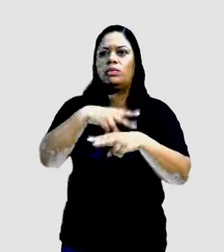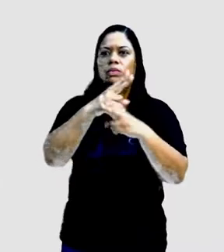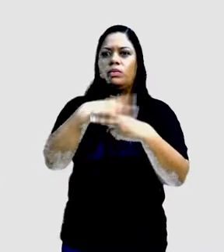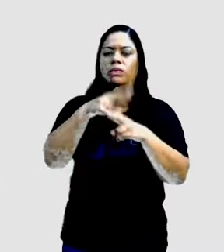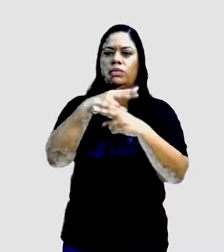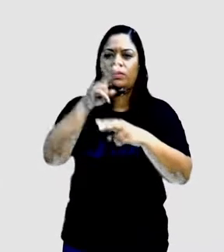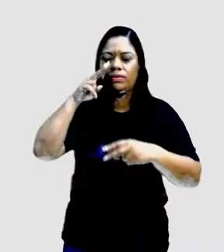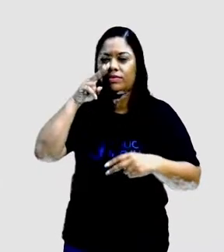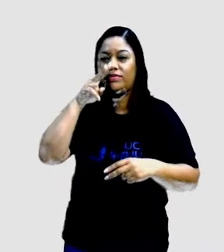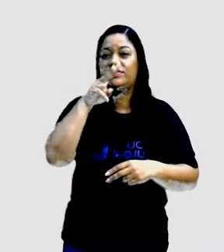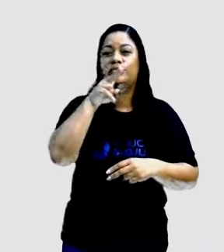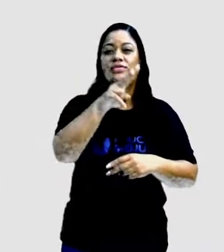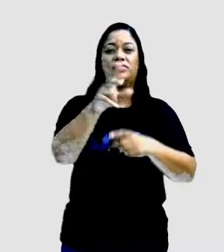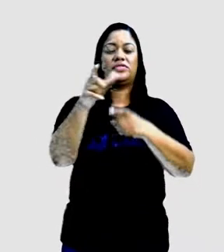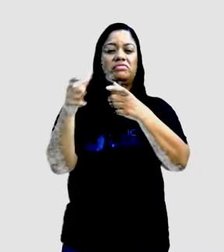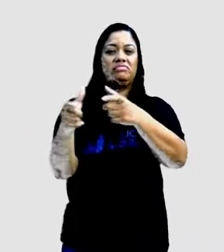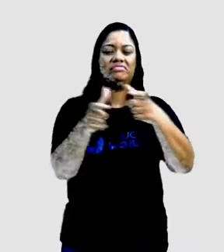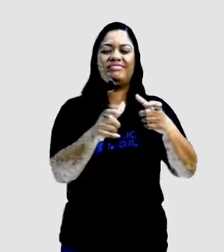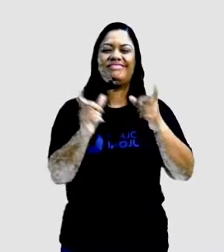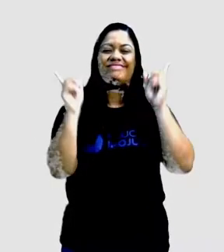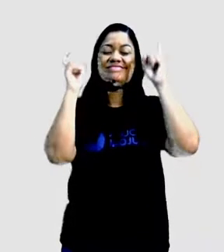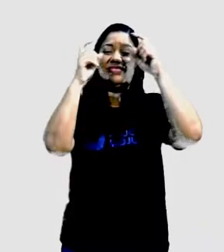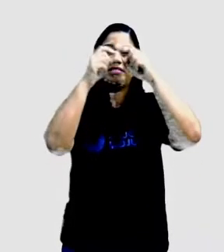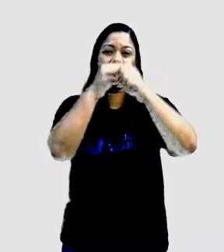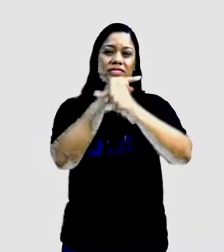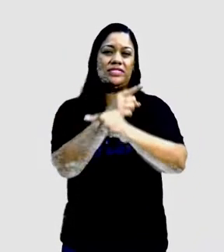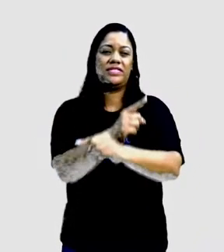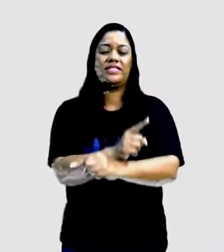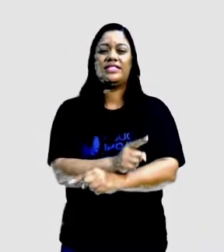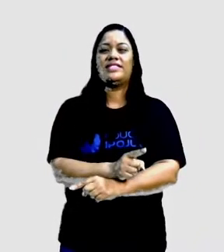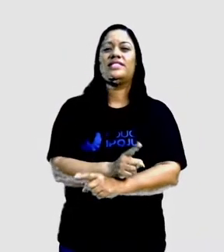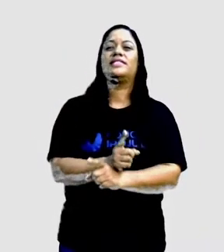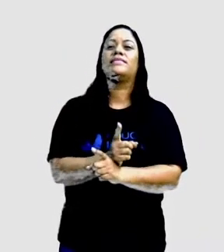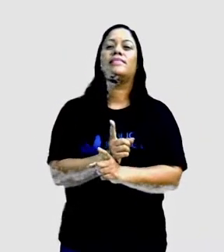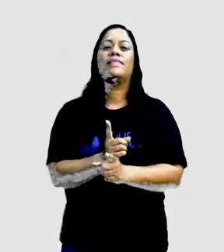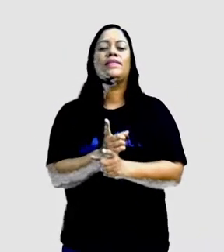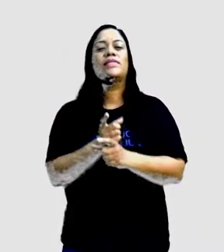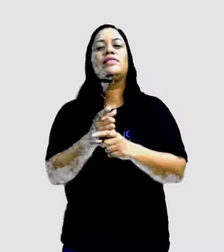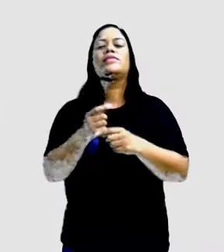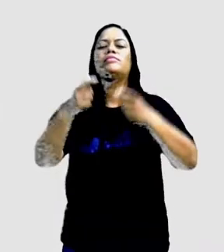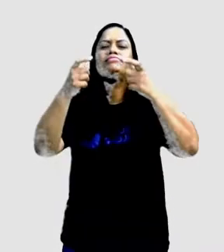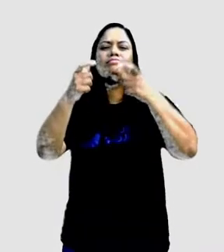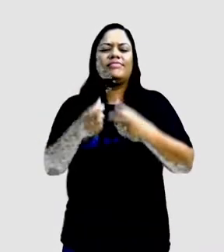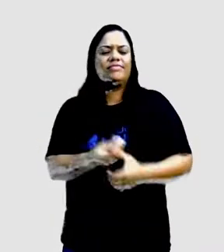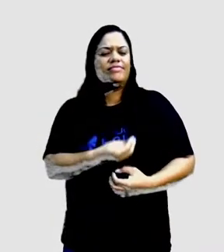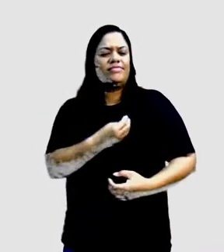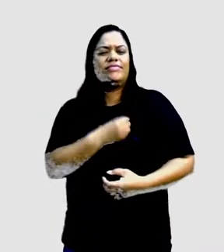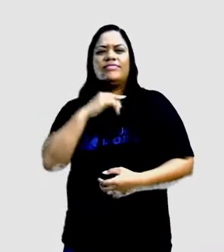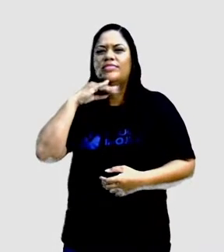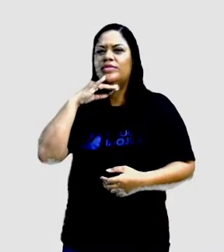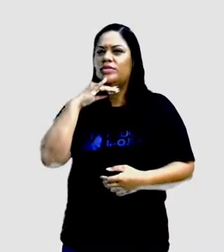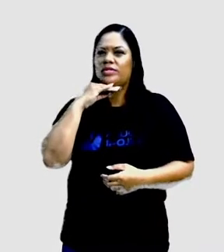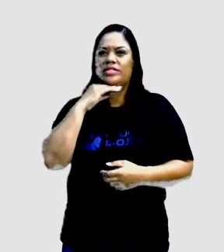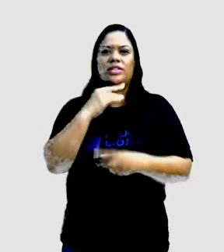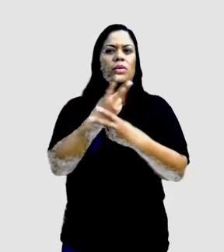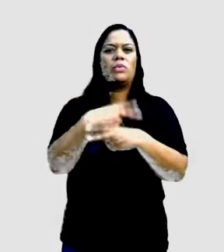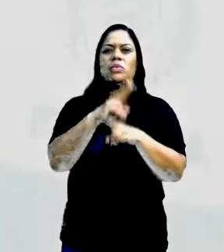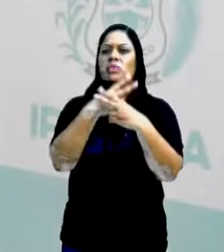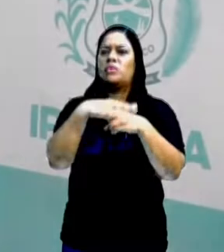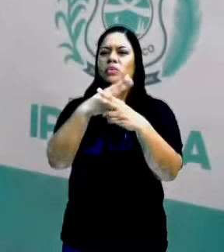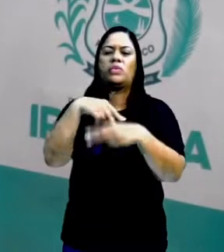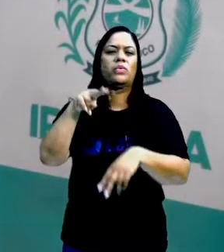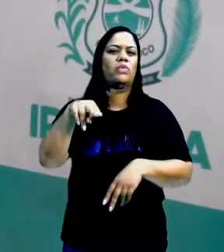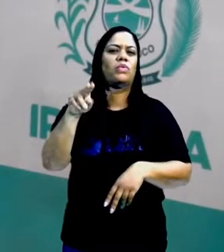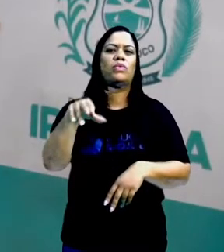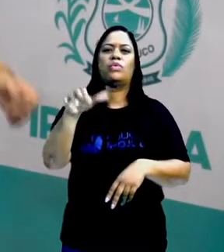ventado. De um momento tão demais. De um vento tão perdido que não vai ventar jamais.